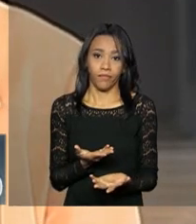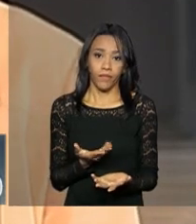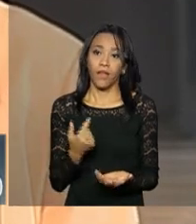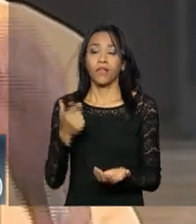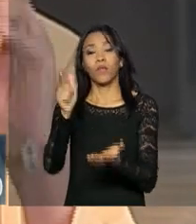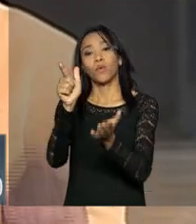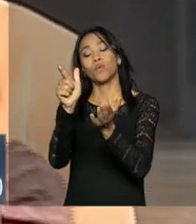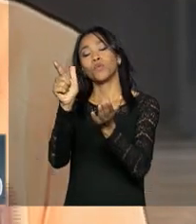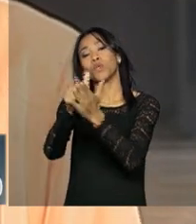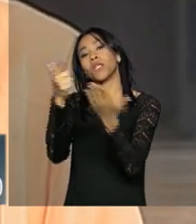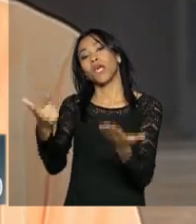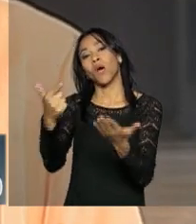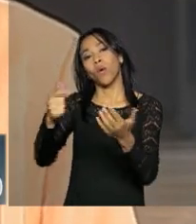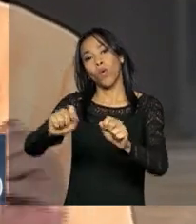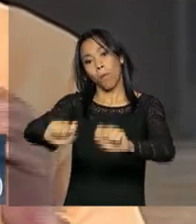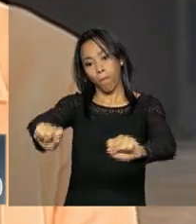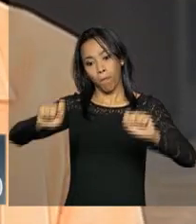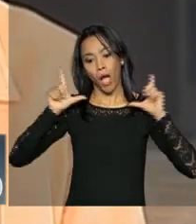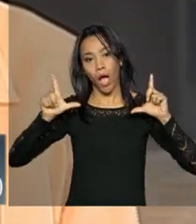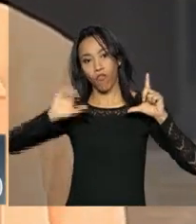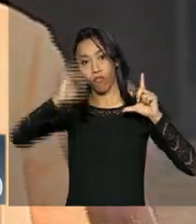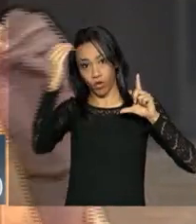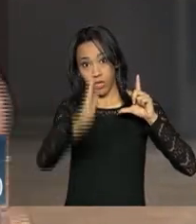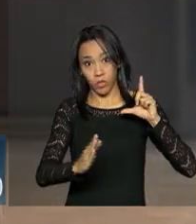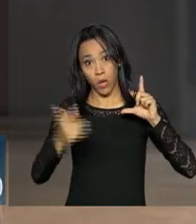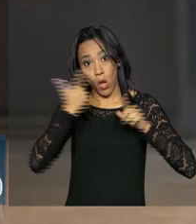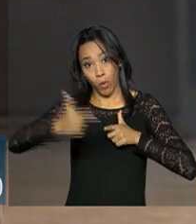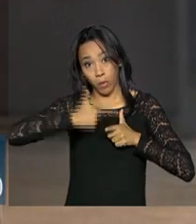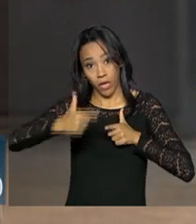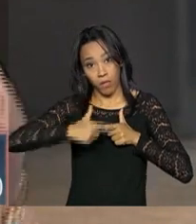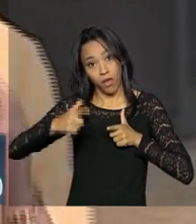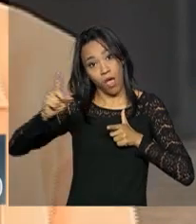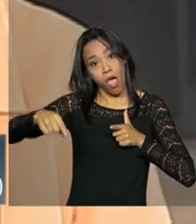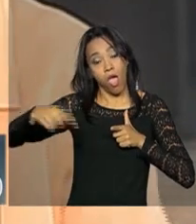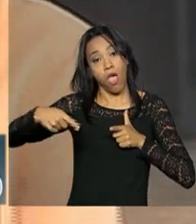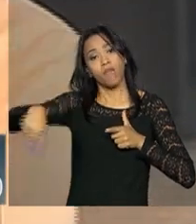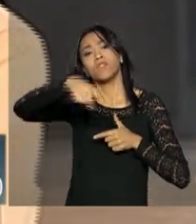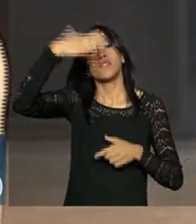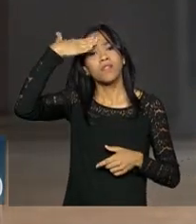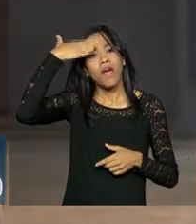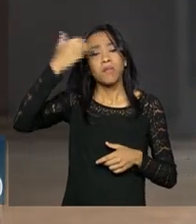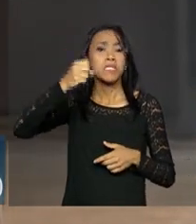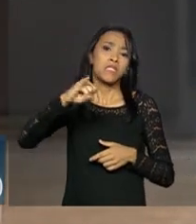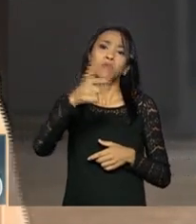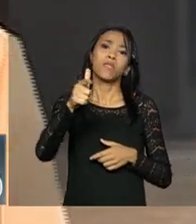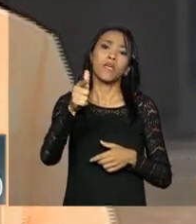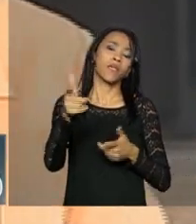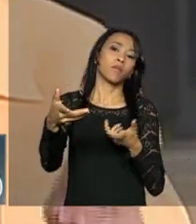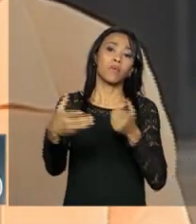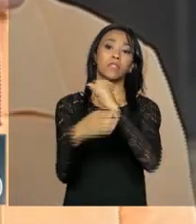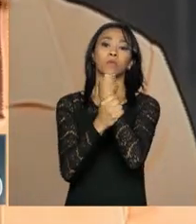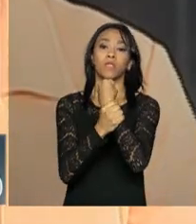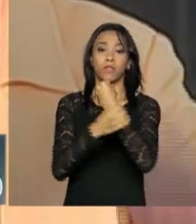York Times botou na capa que isso é um problema. É um problema porque todo mundo sabe que sem estabilidade política